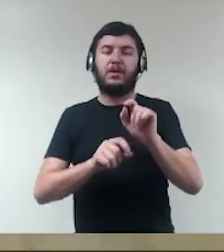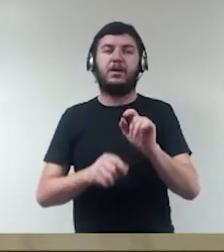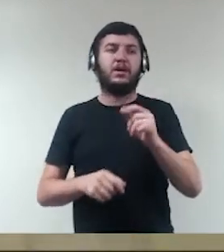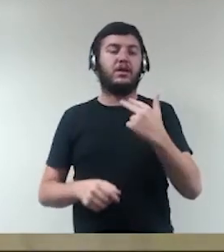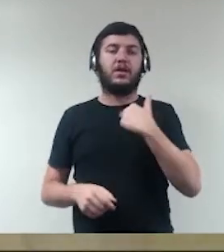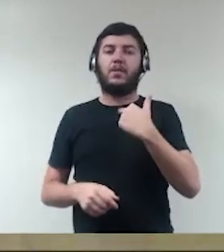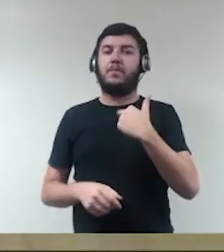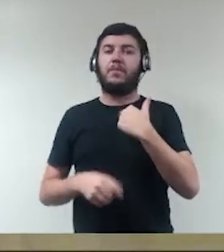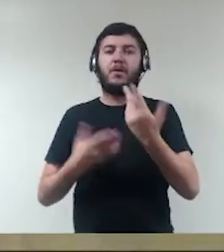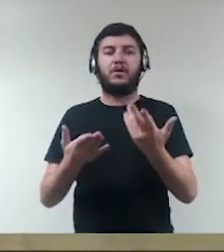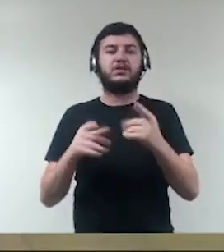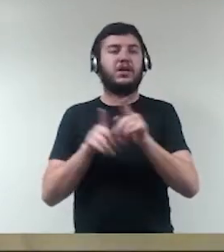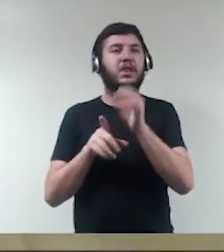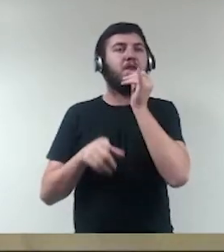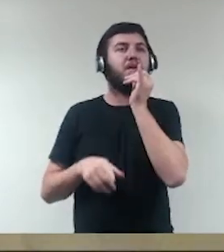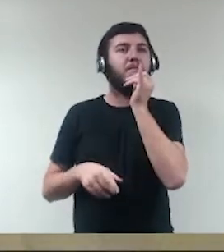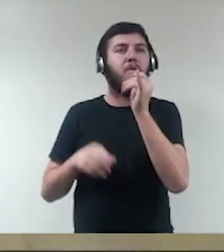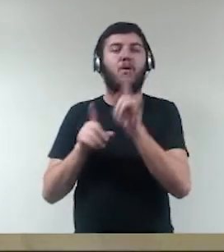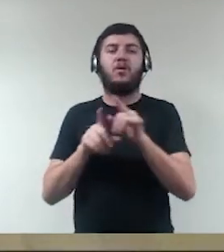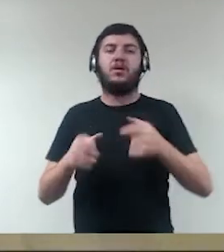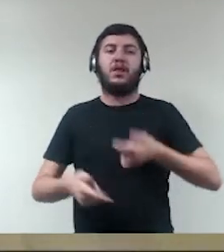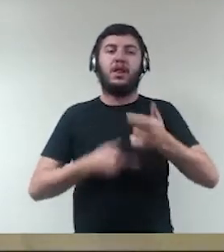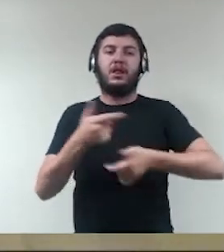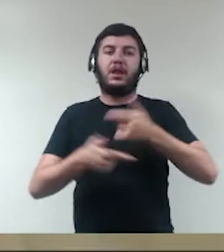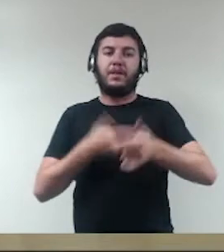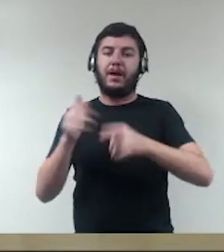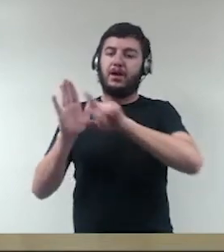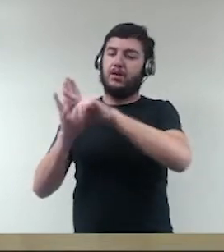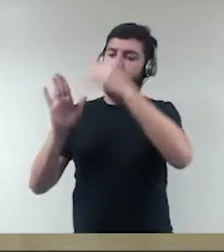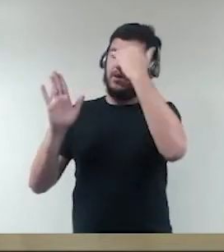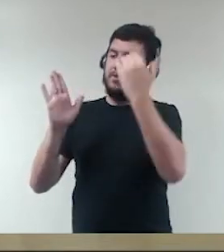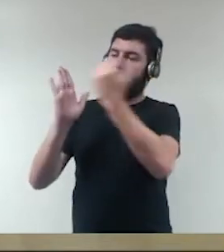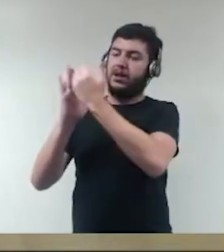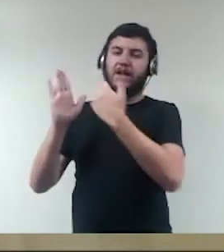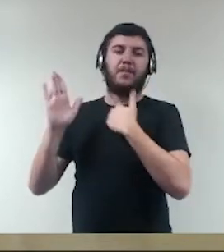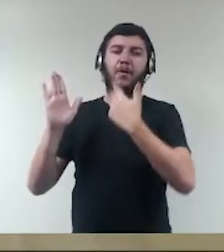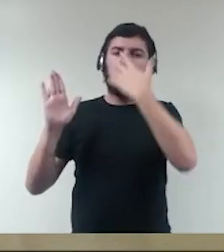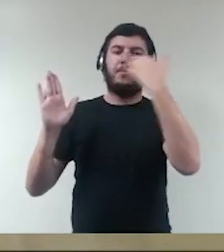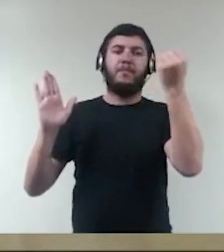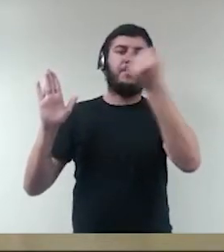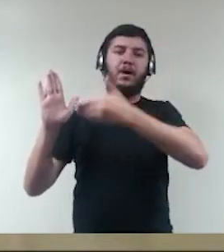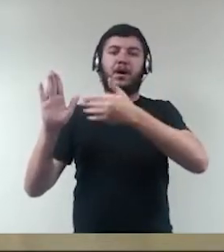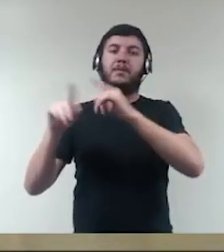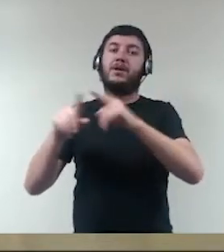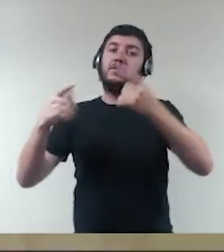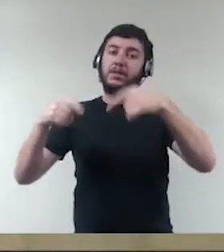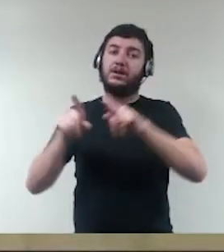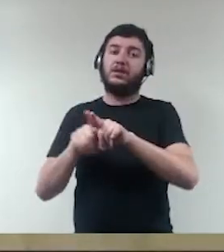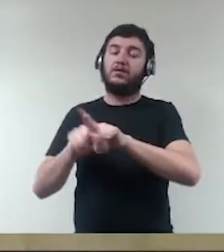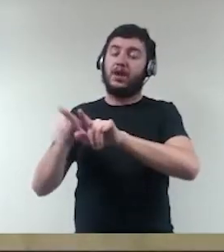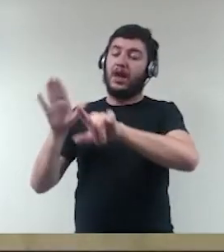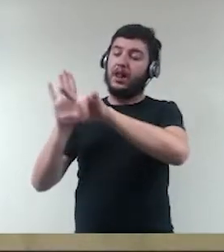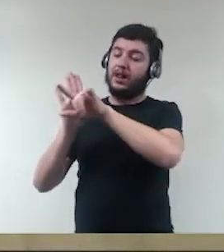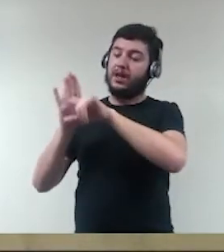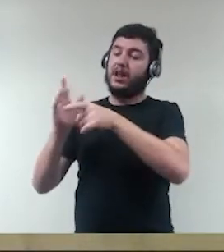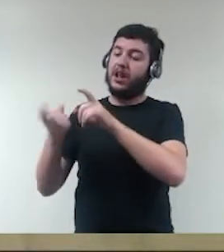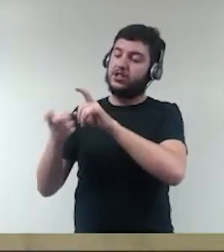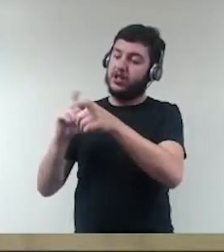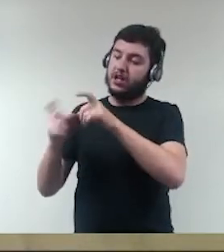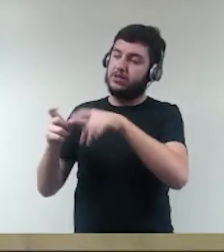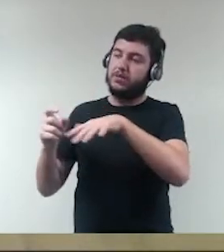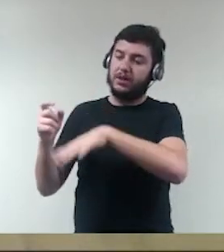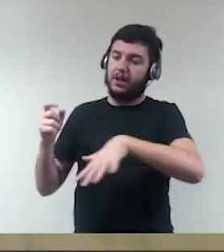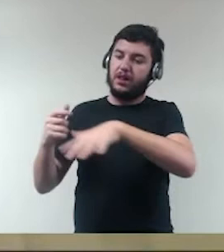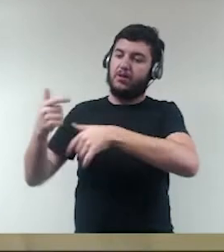atividades legais ou as exerçam de forma incompatível com os estudantes da legalidade, da moralidade administrativa,